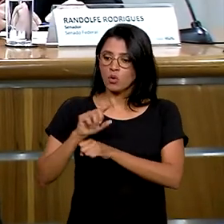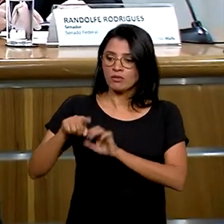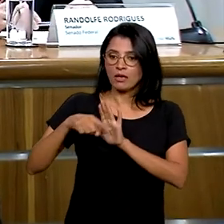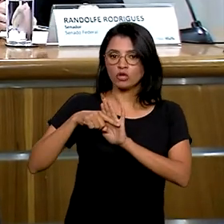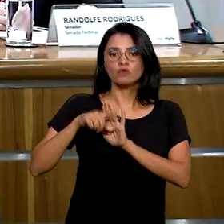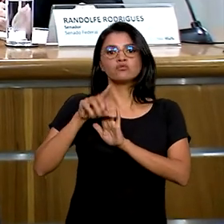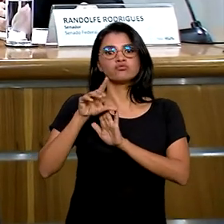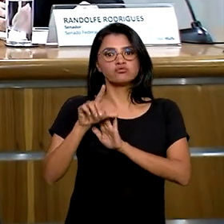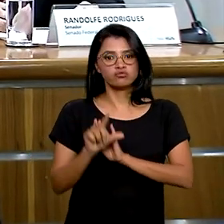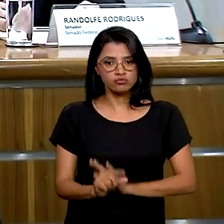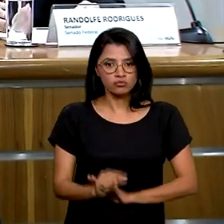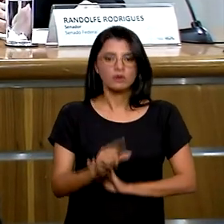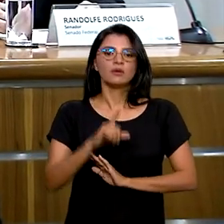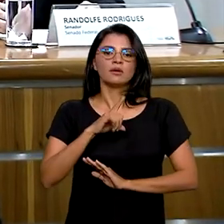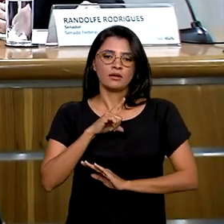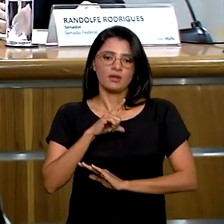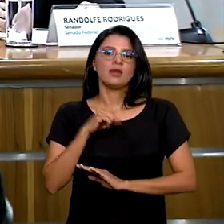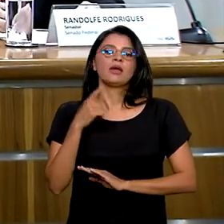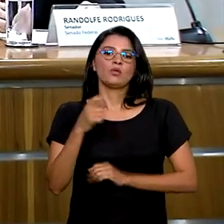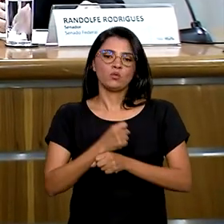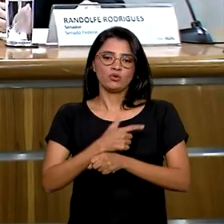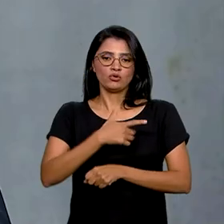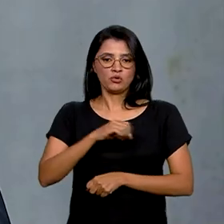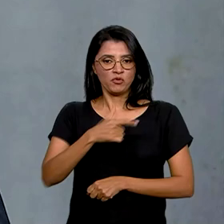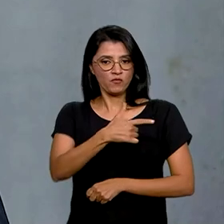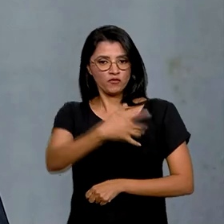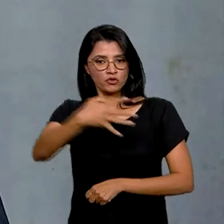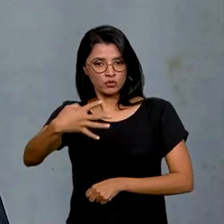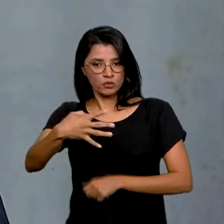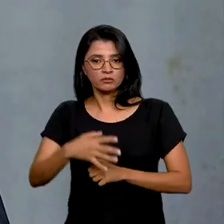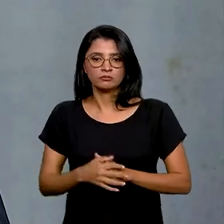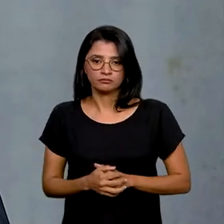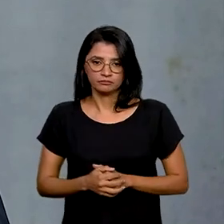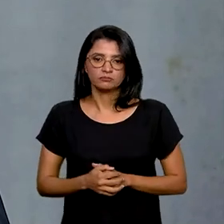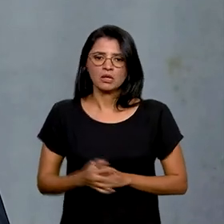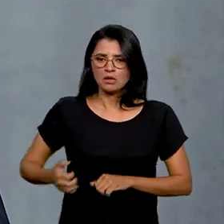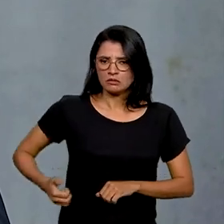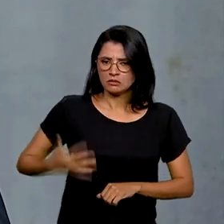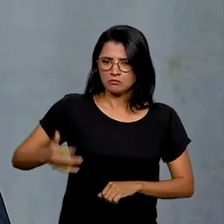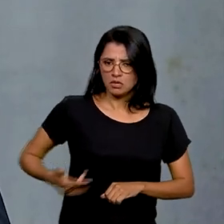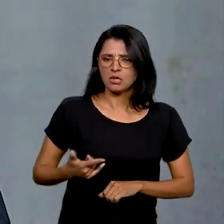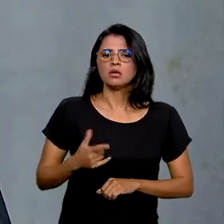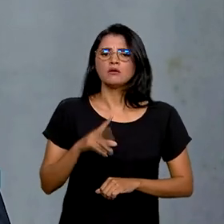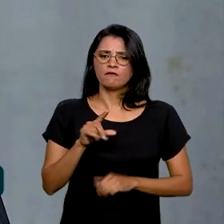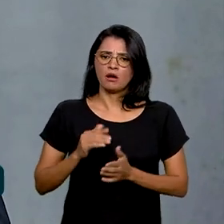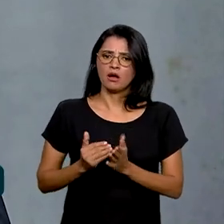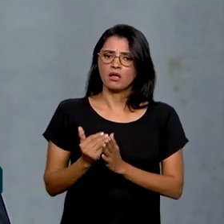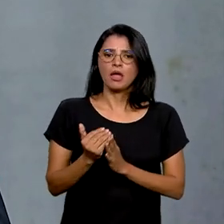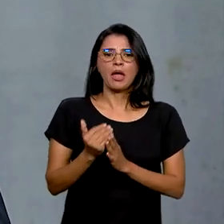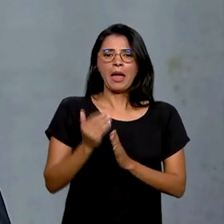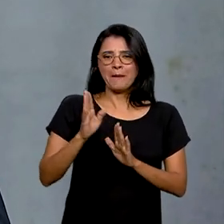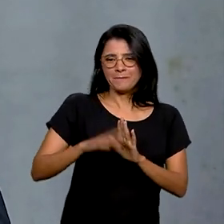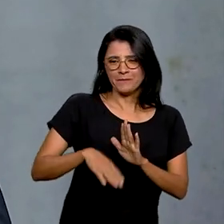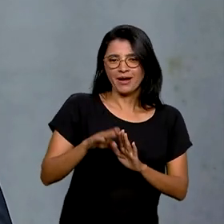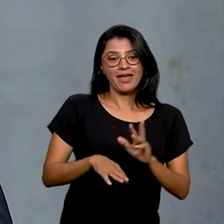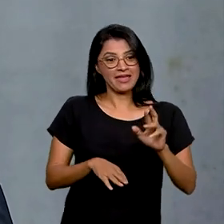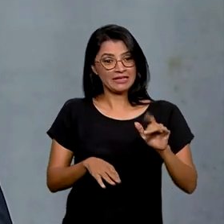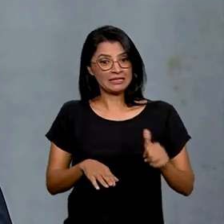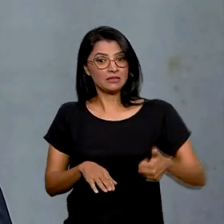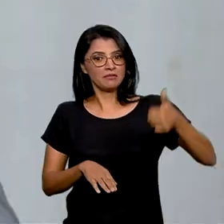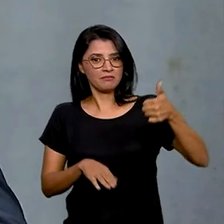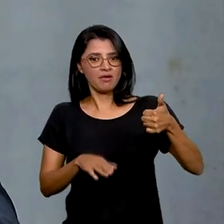negativo nas contas públicas em 2024. A despesa vai crescer abaixo da receita de forma